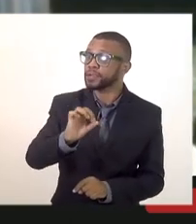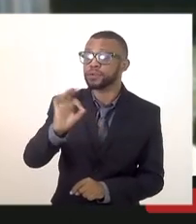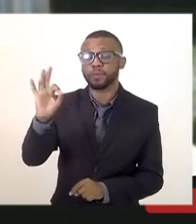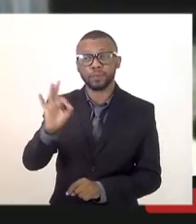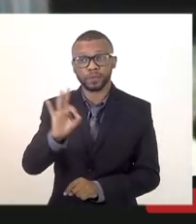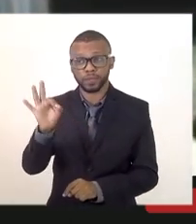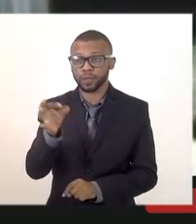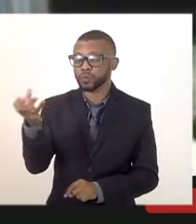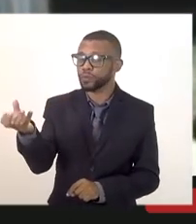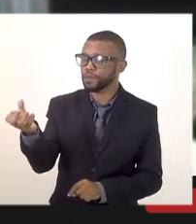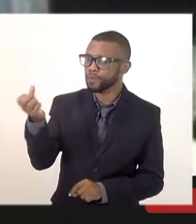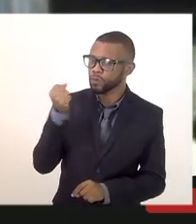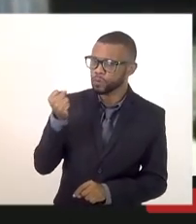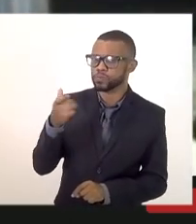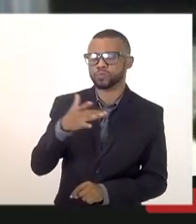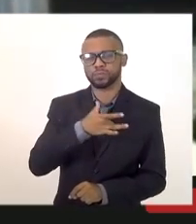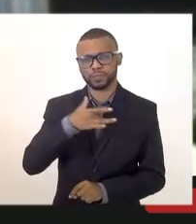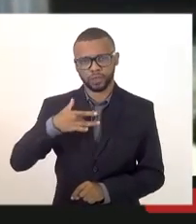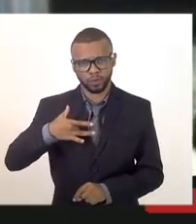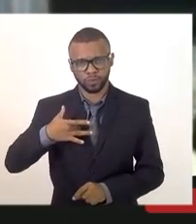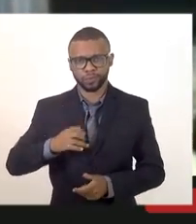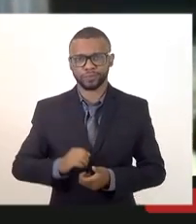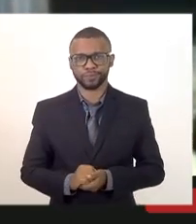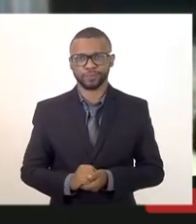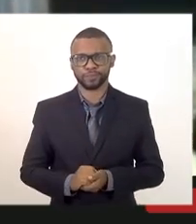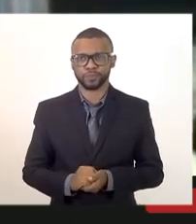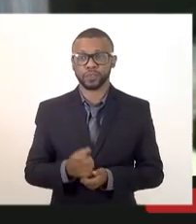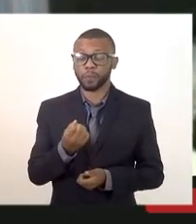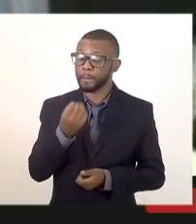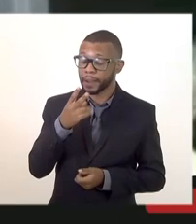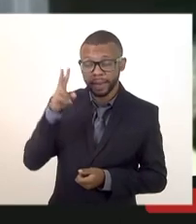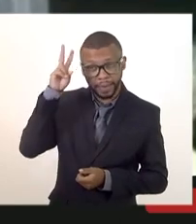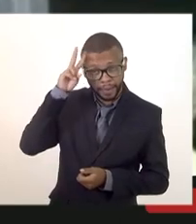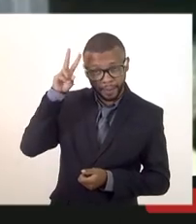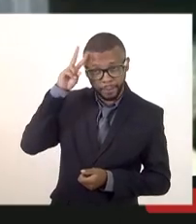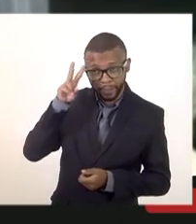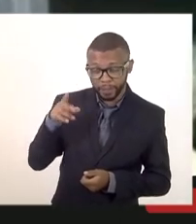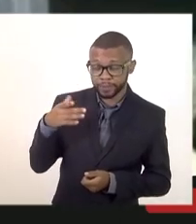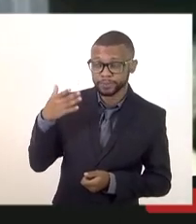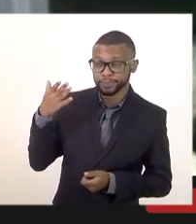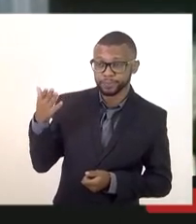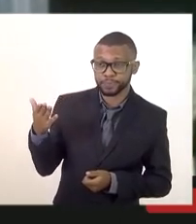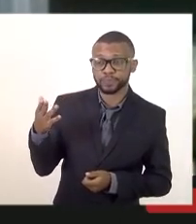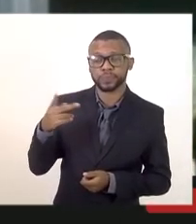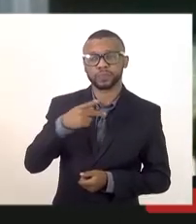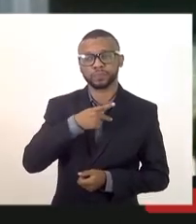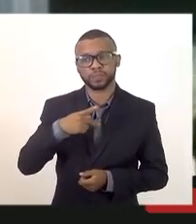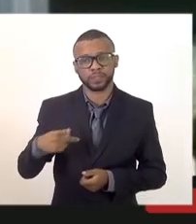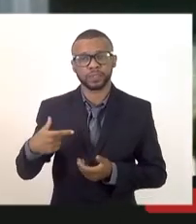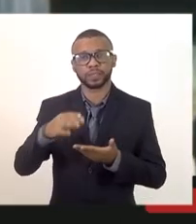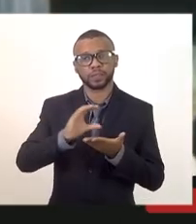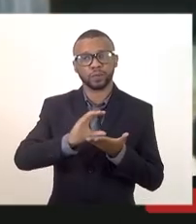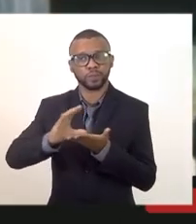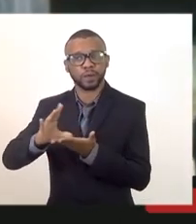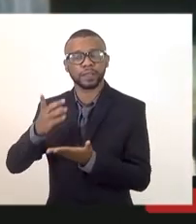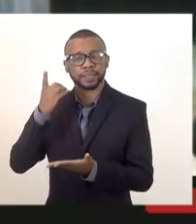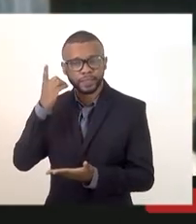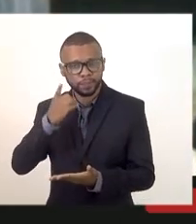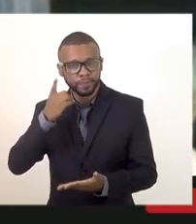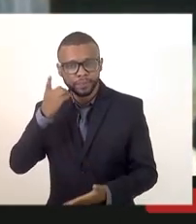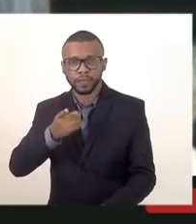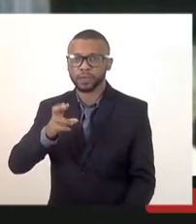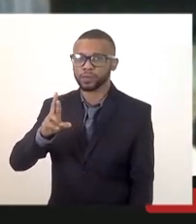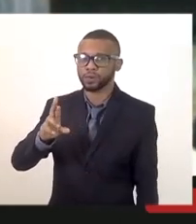saúde como bem lembrado pelo presidente da comissão deputado Rodrigo Morim